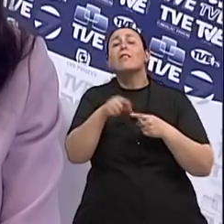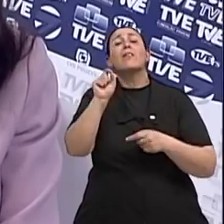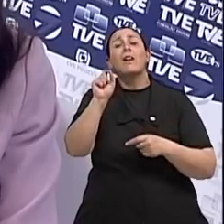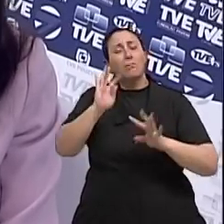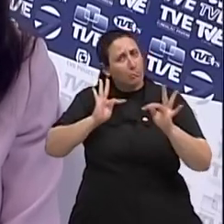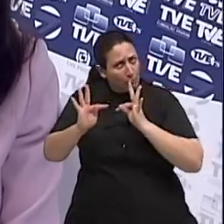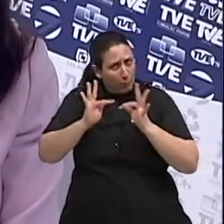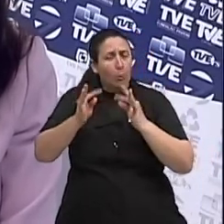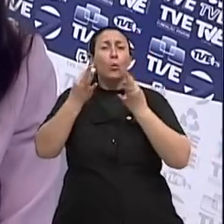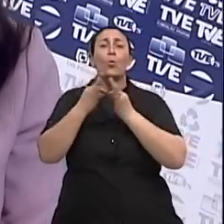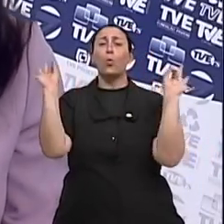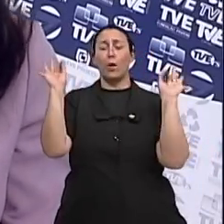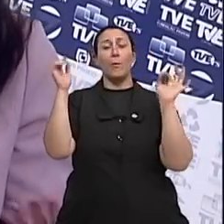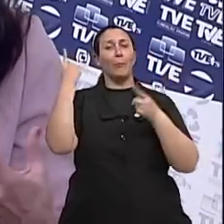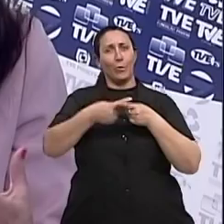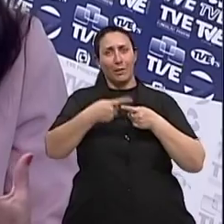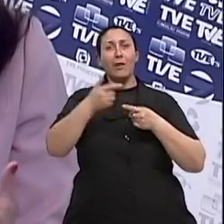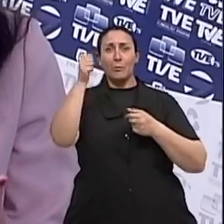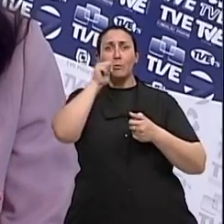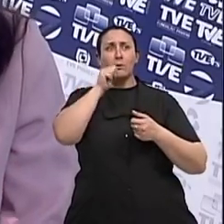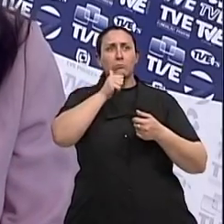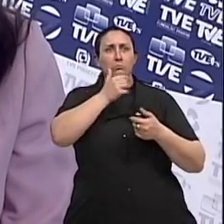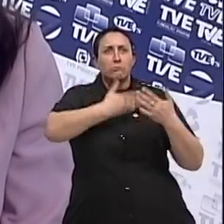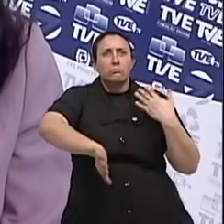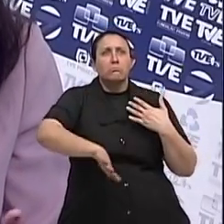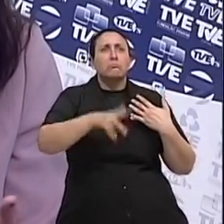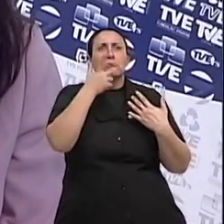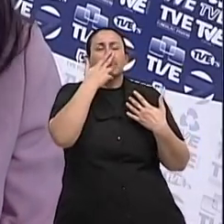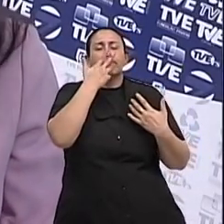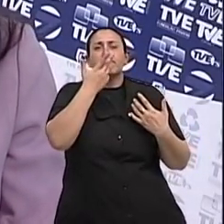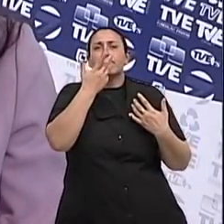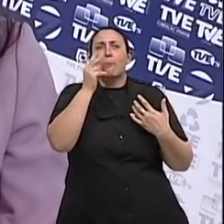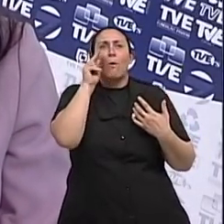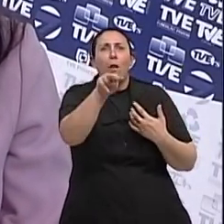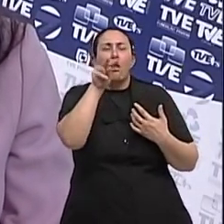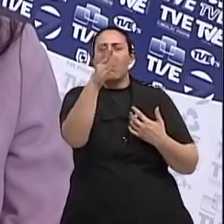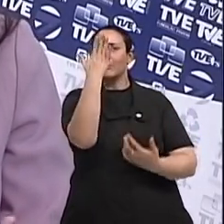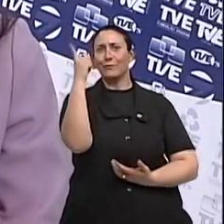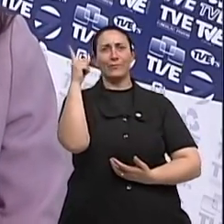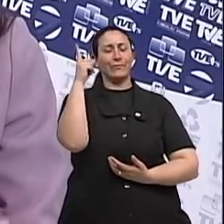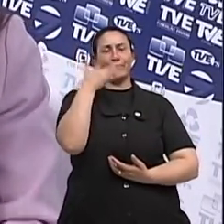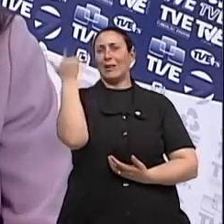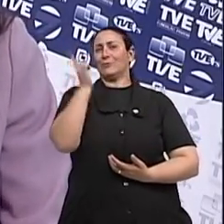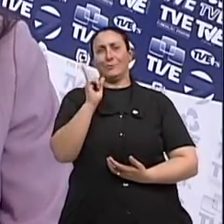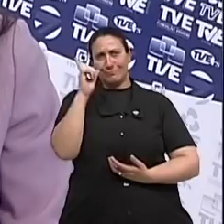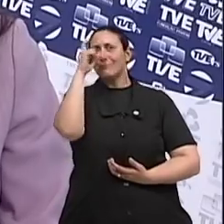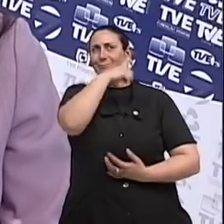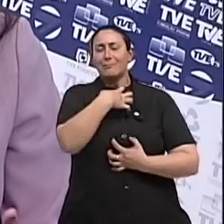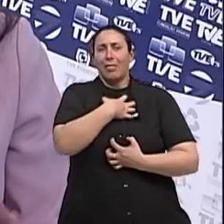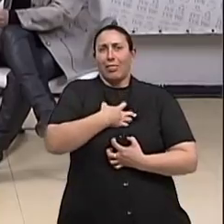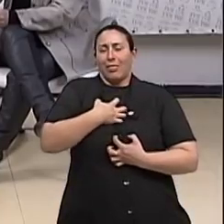tratamento e da cura. Porque a mulher se vê mutilada todos os dias, não é fácil. E a gente busca,